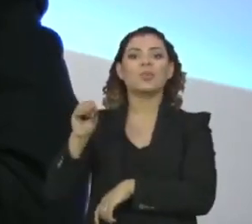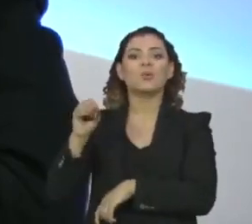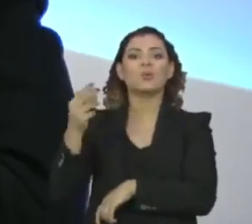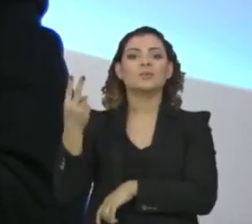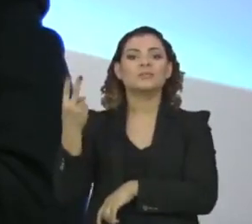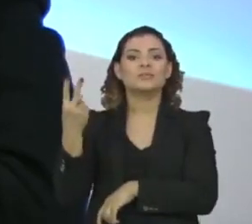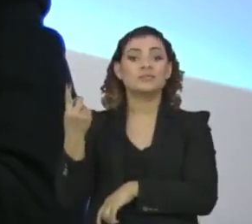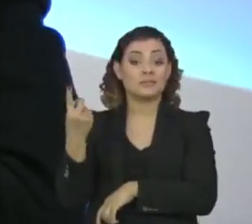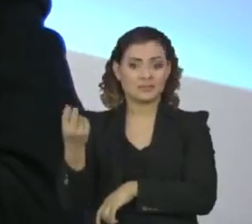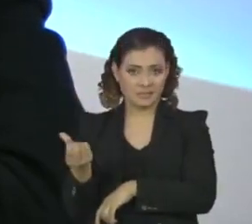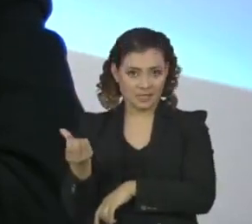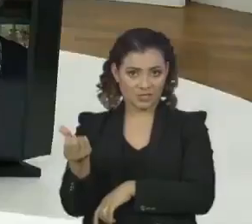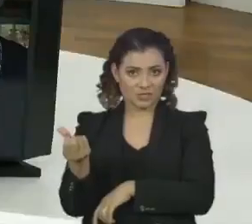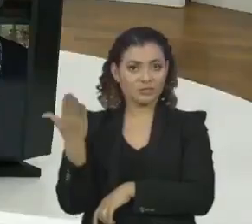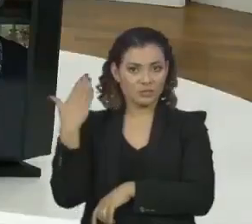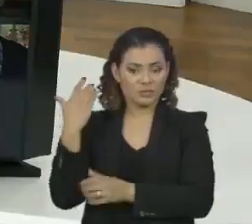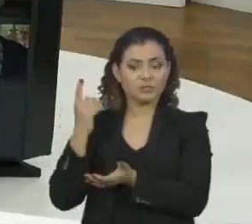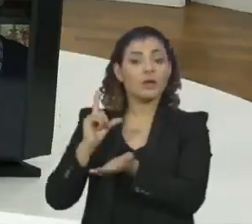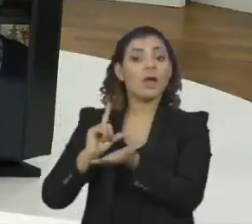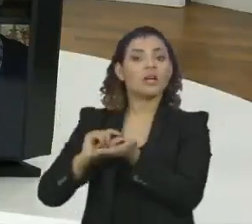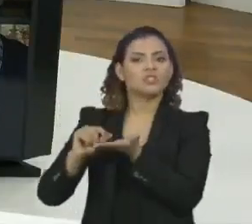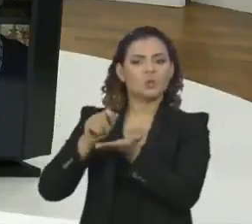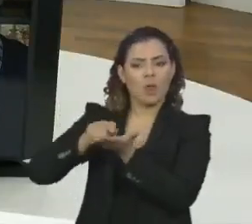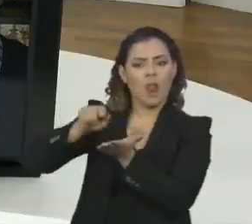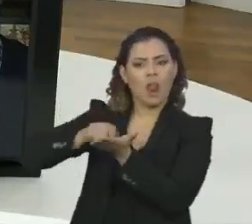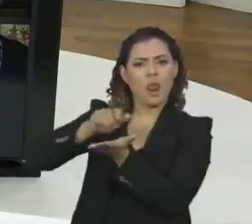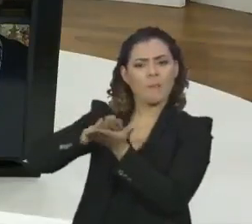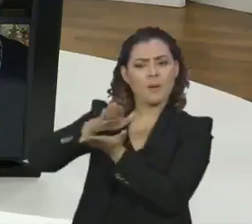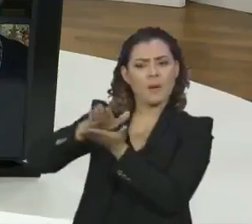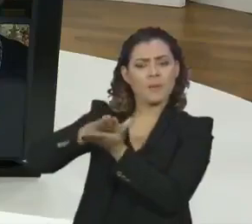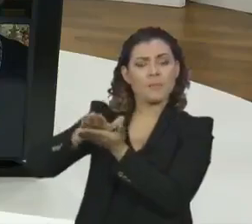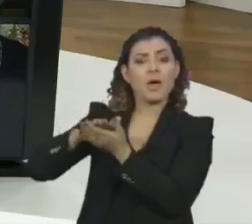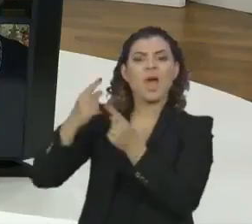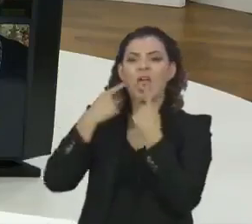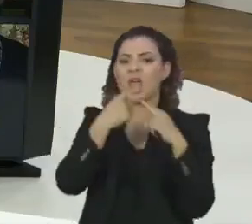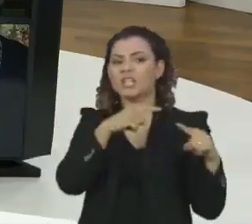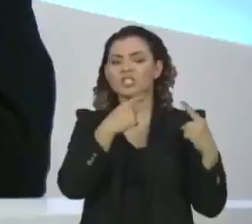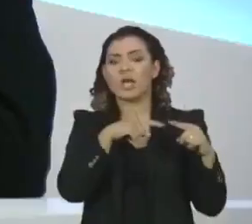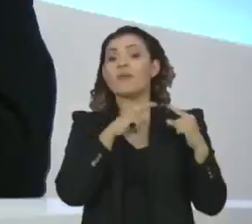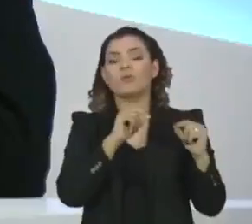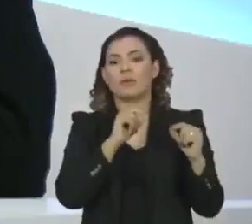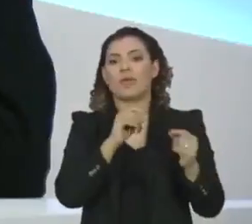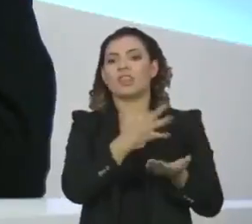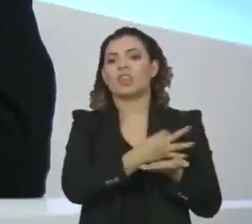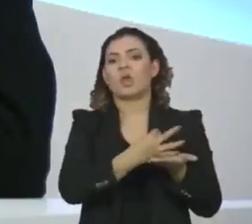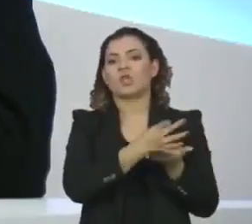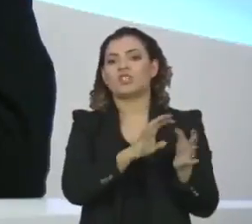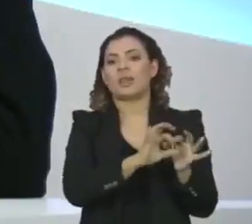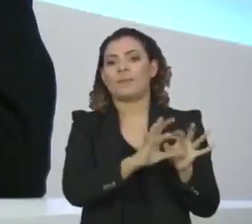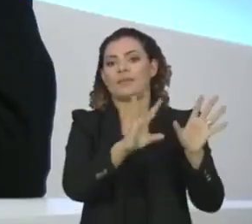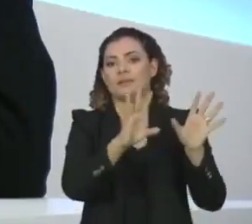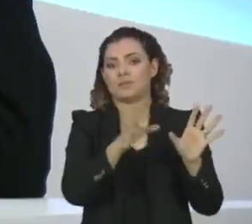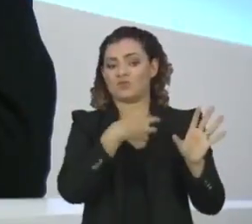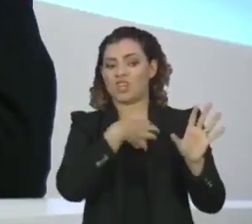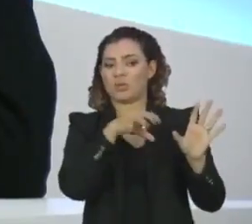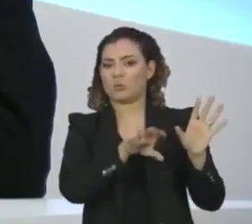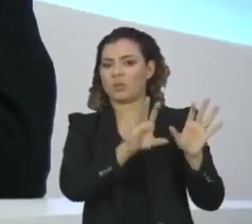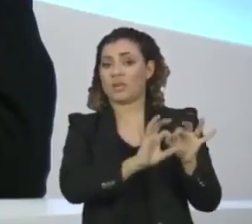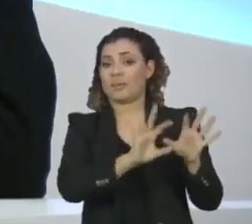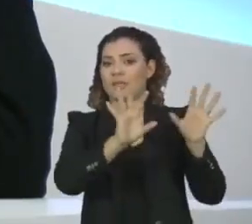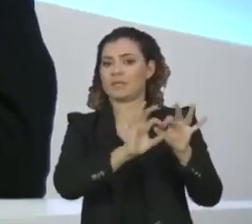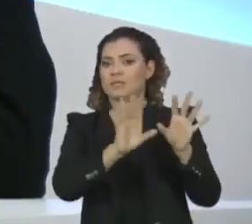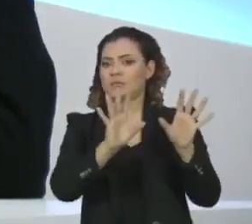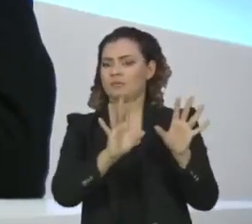ele escreveu uma série de artigos em que ele criticava a teologia da libertação e ele dizia